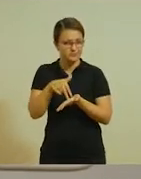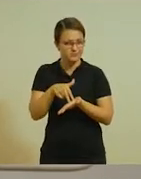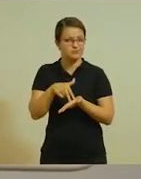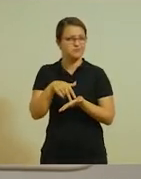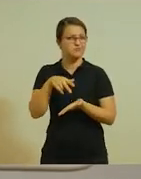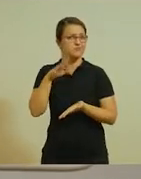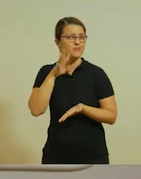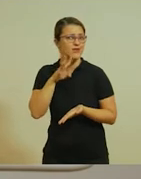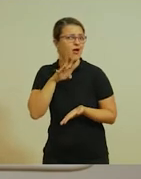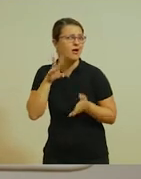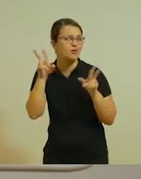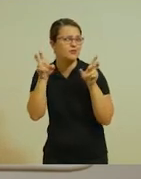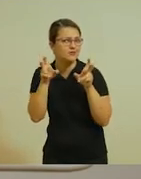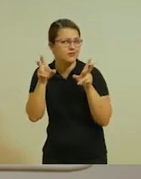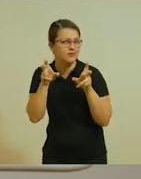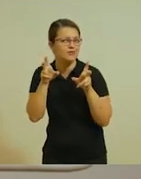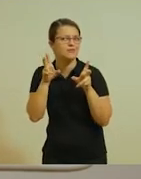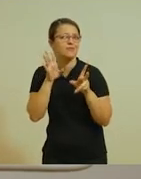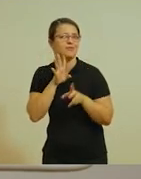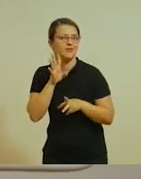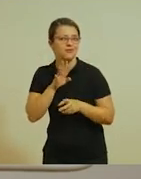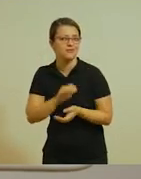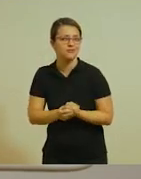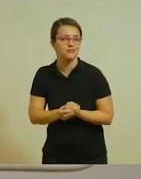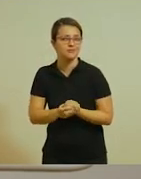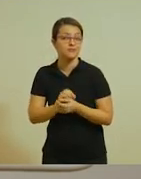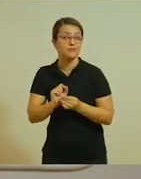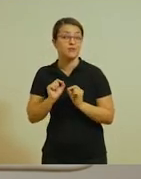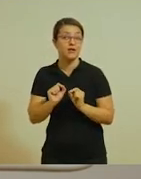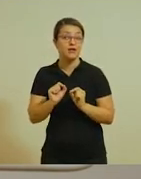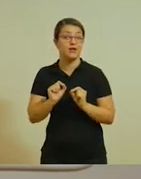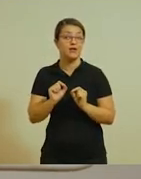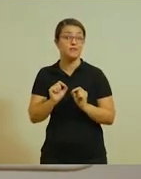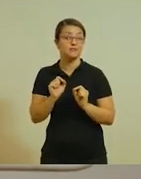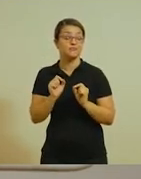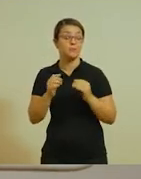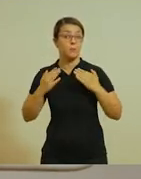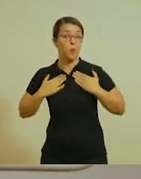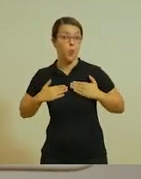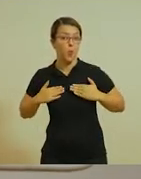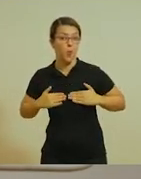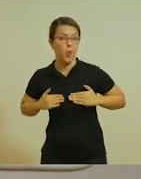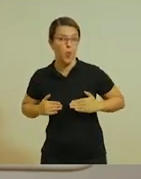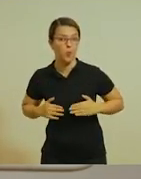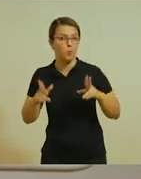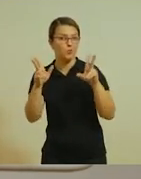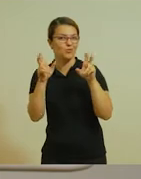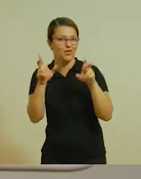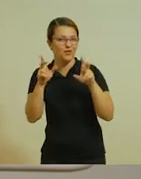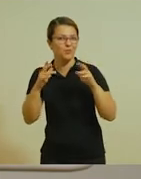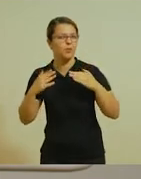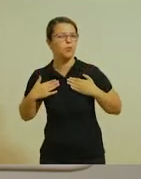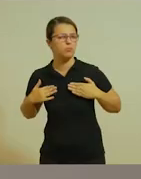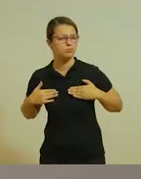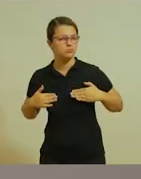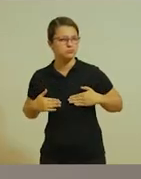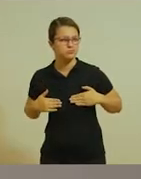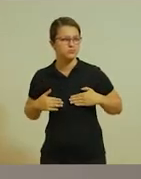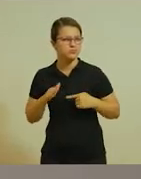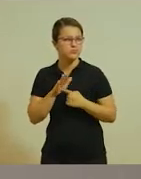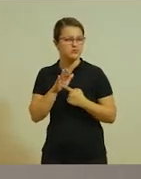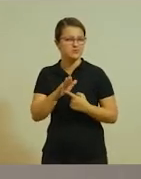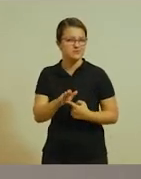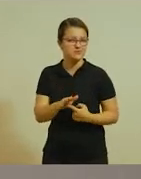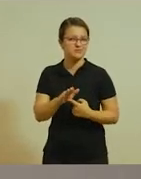assunto muito legal. Vamos falar sobre as partes do corpo, tá? E vou apresentar para vocês um